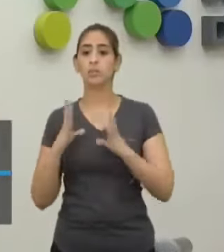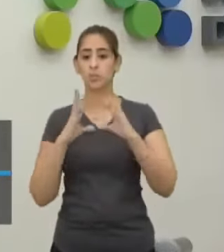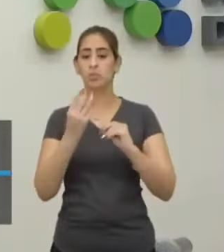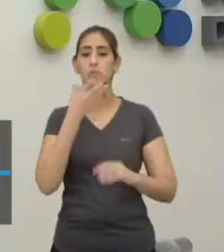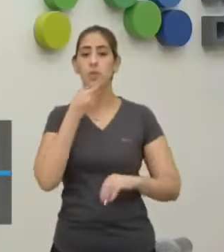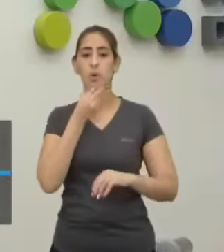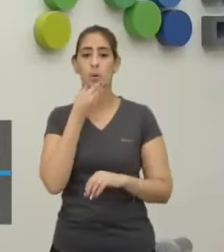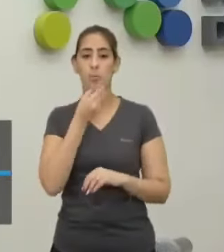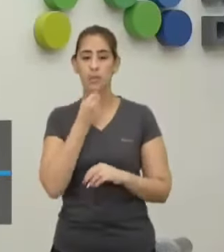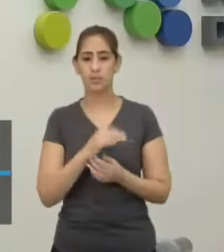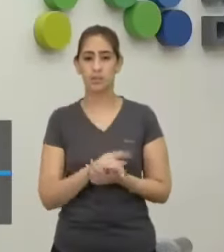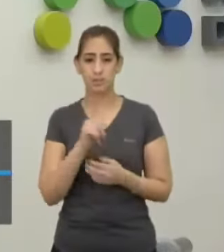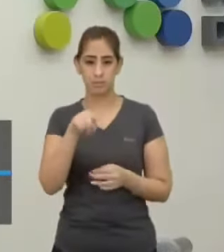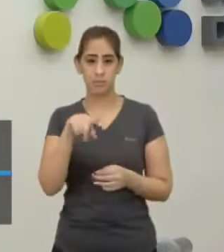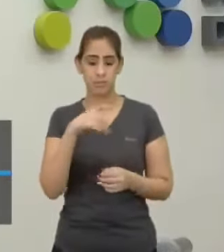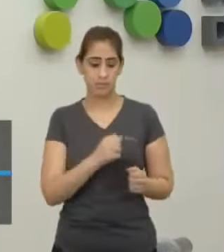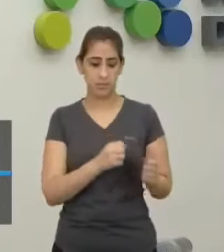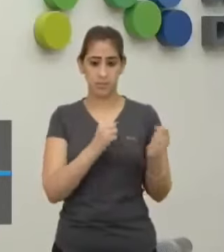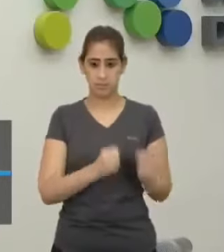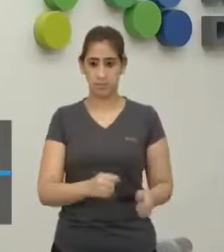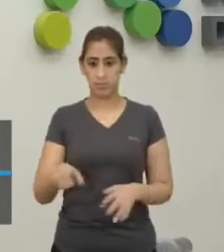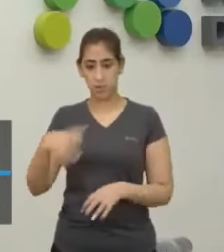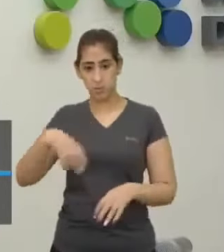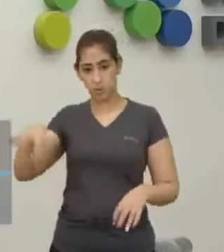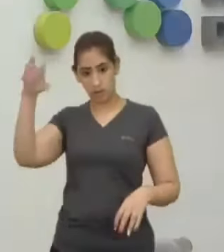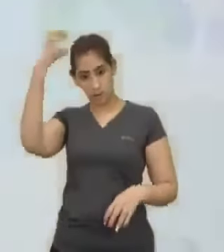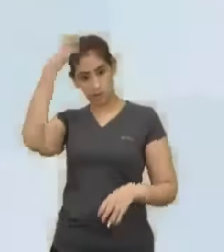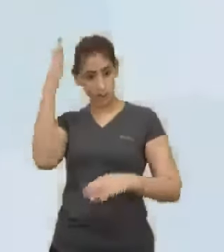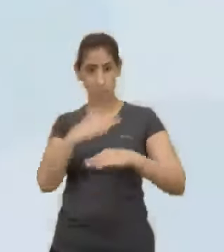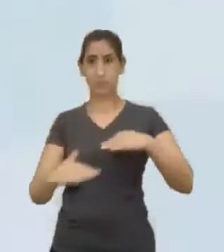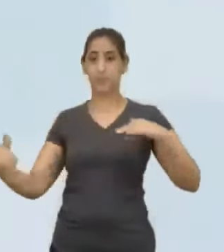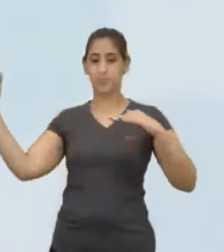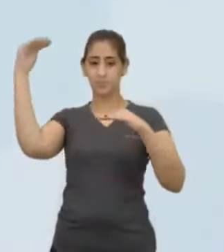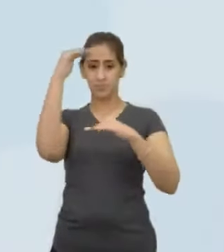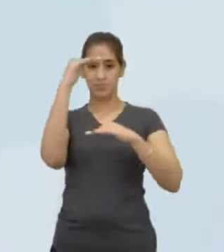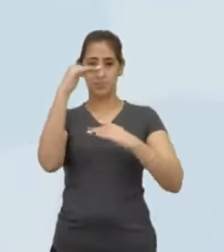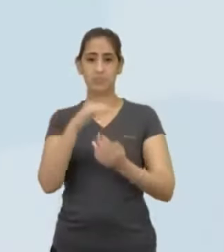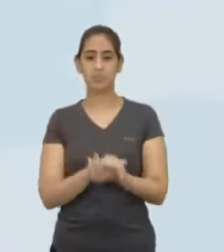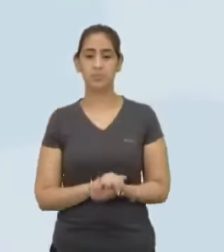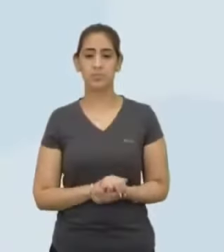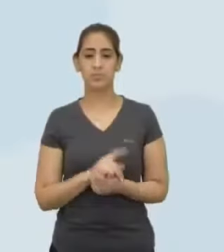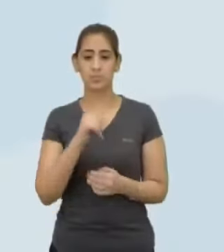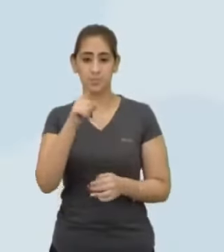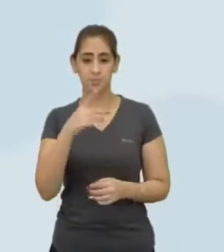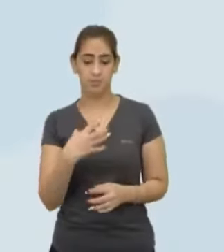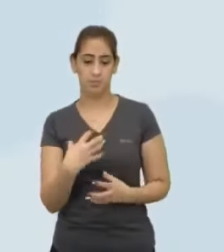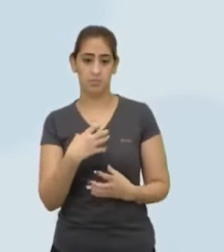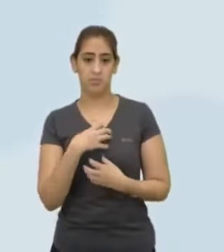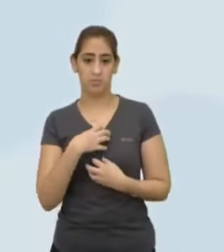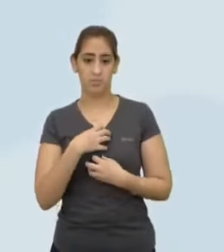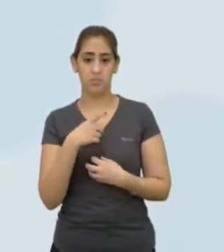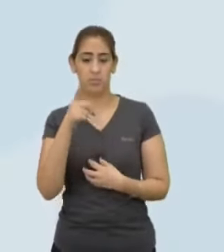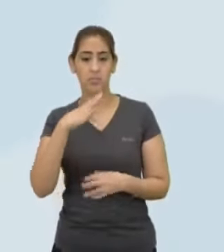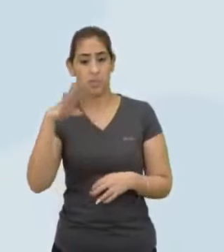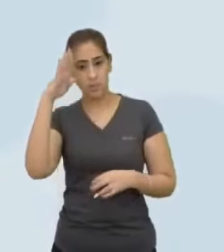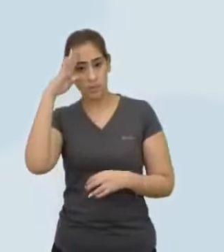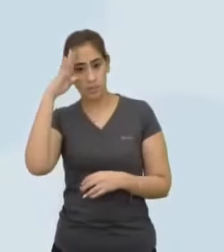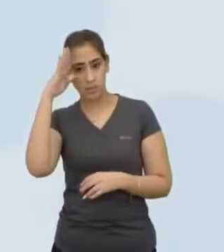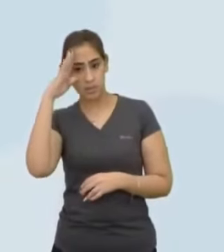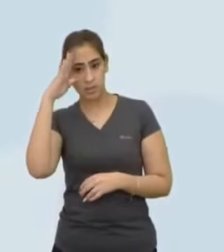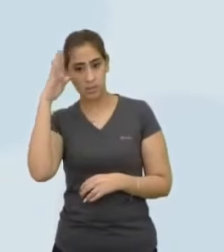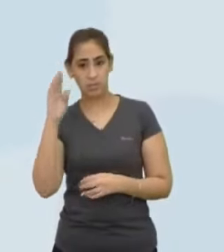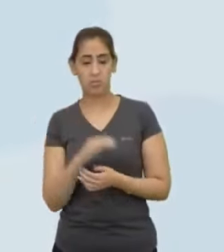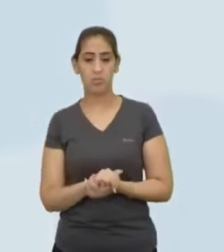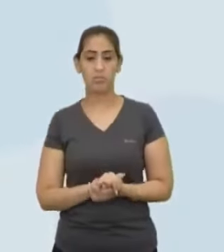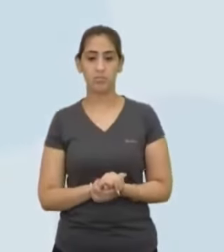nobres Esse que vai ser o rei soberano Volta pro LED aqui Nessa época os exércitos são mercenários